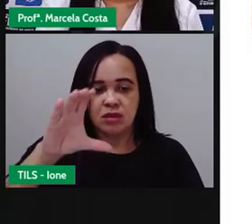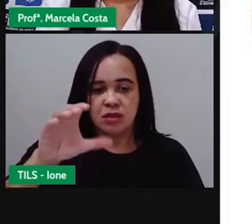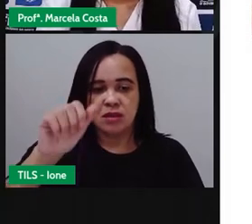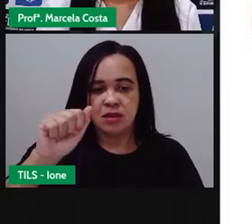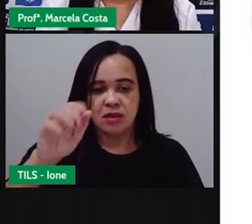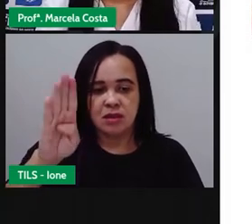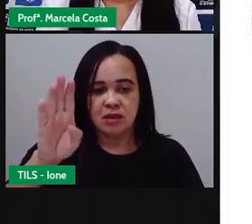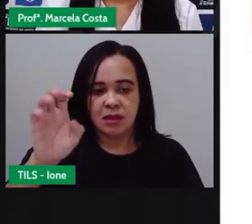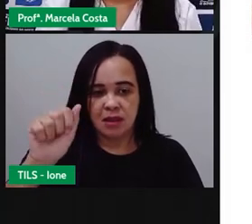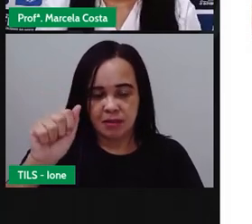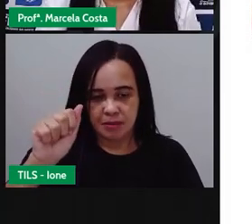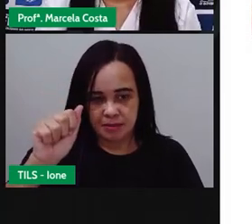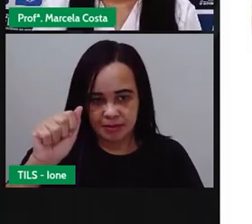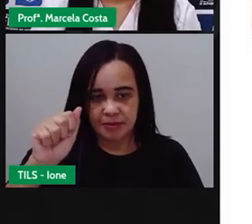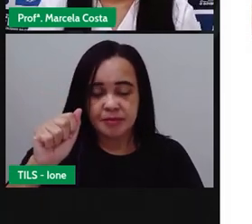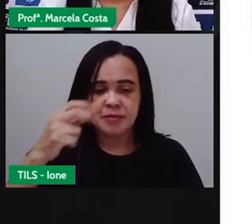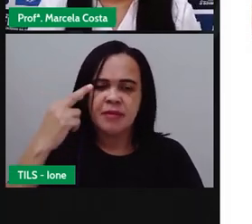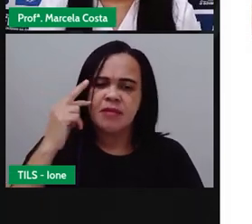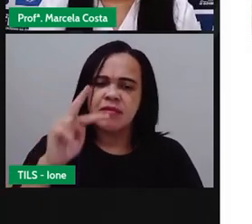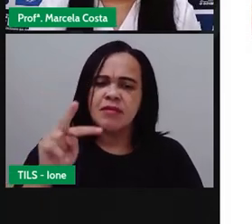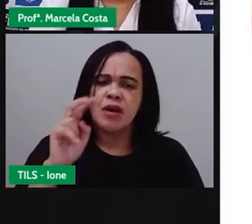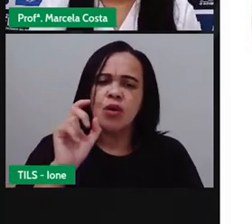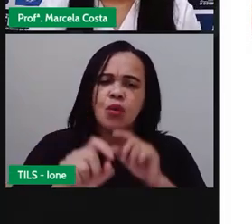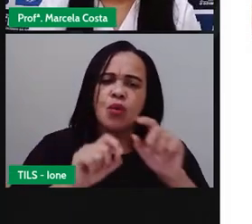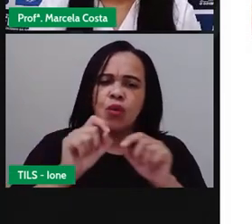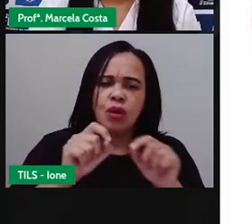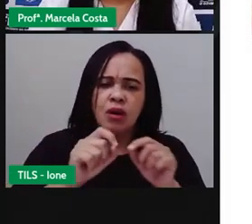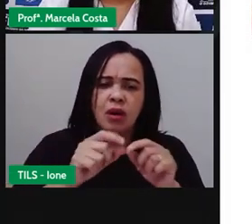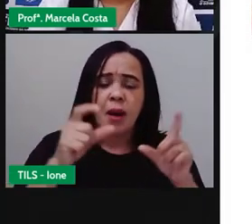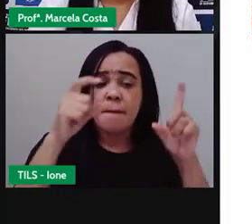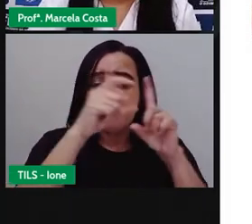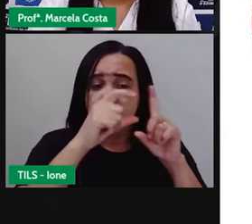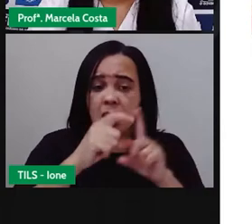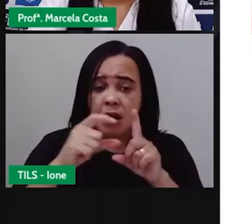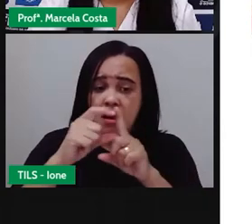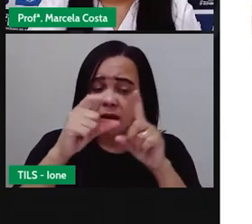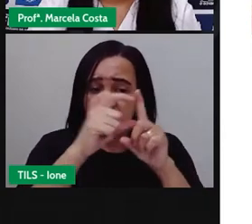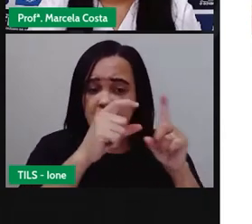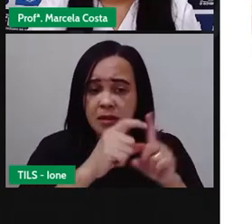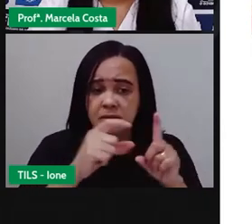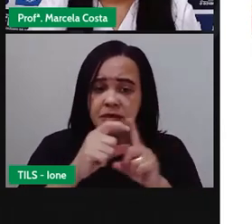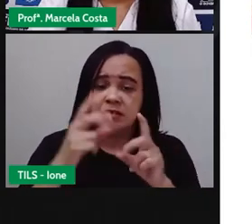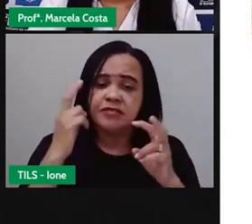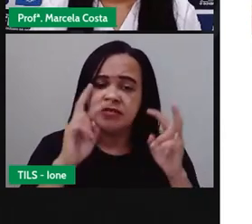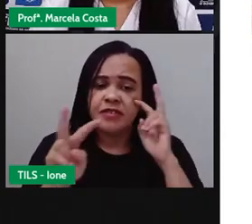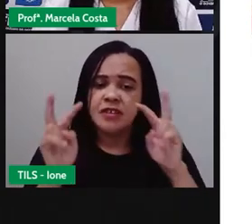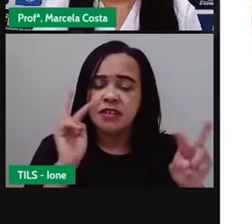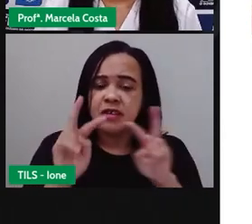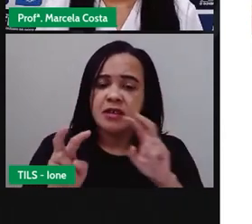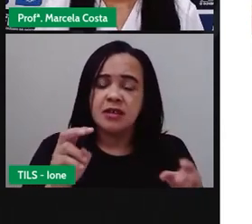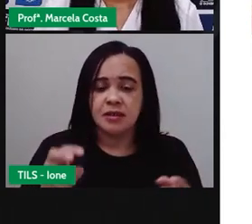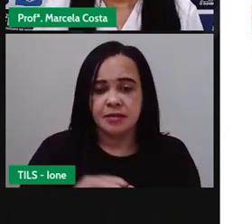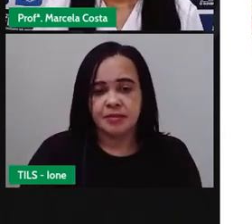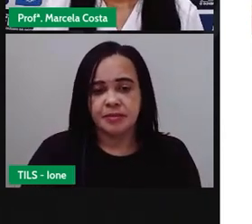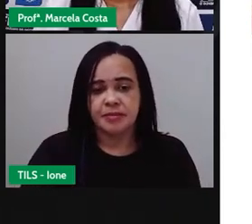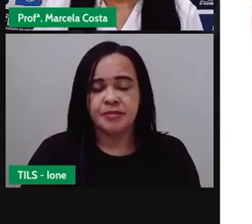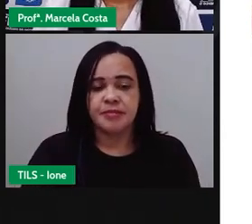Vejam, crianças, que nessas palavras a gente vai ver aí algumas